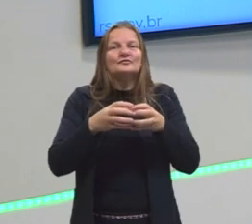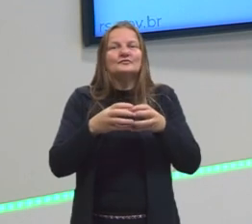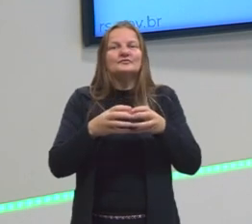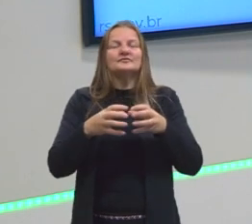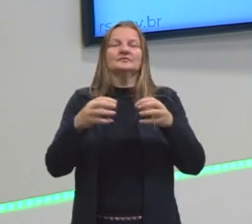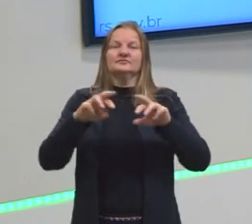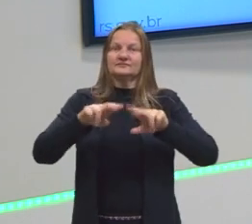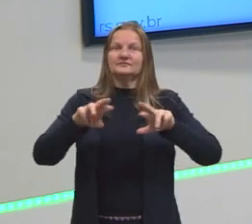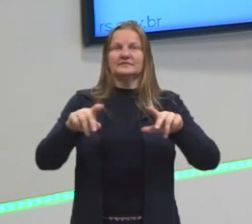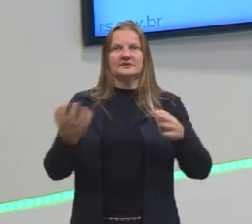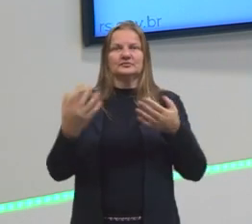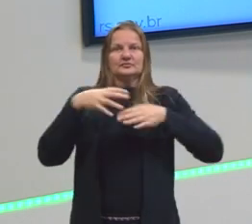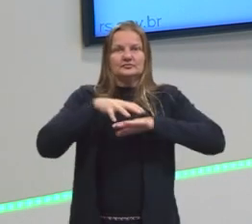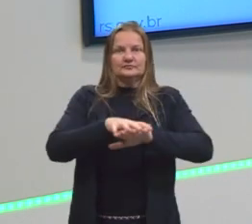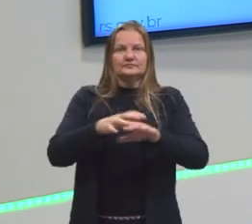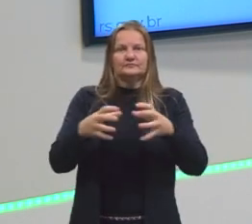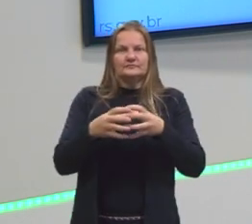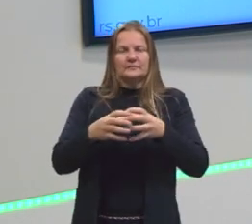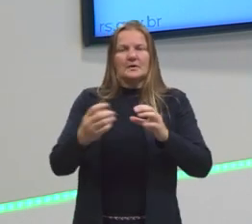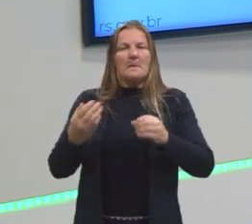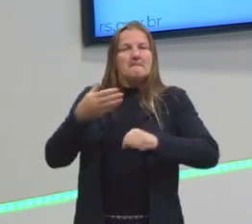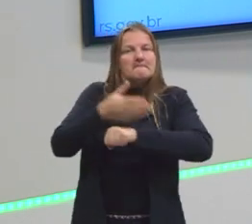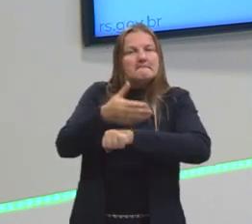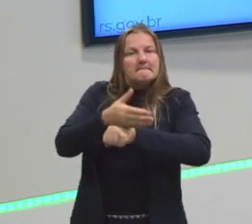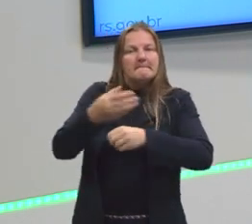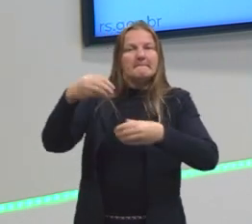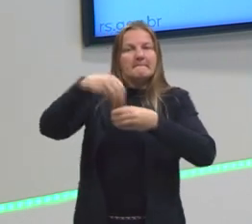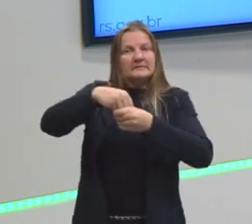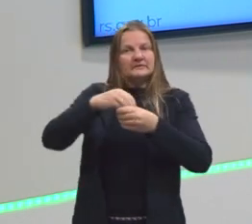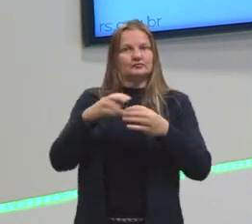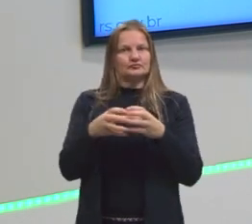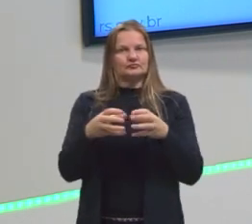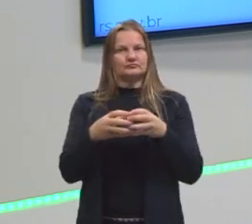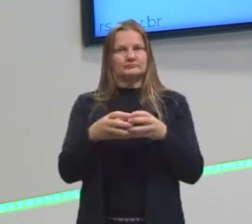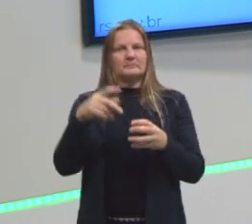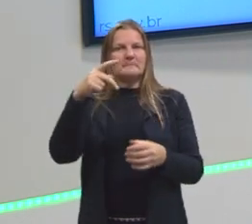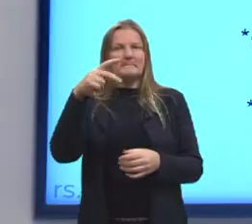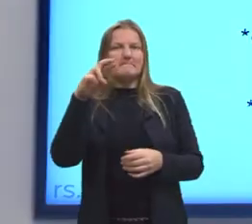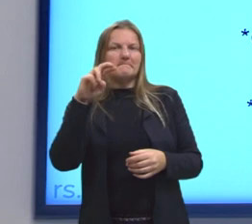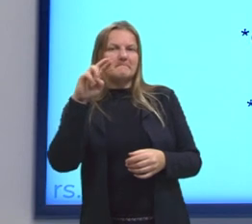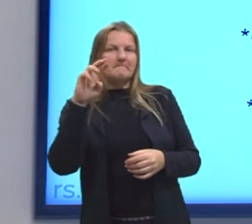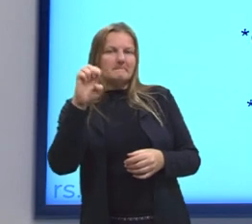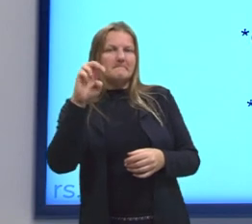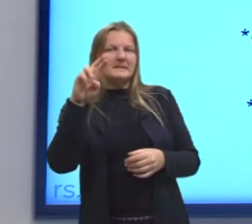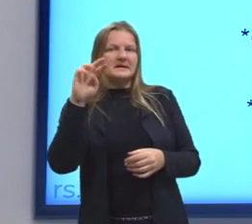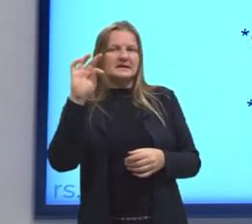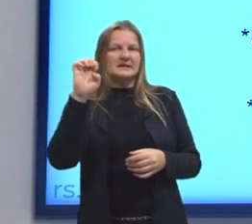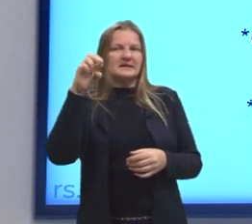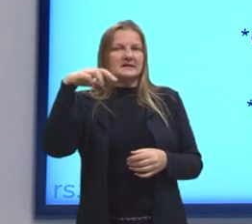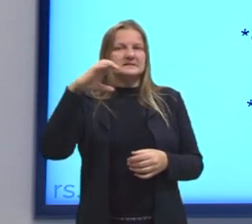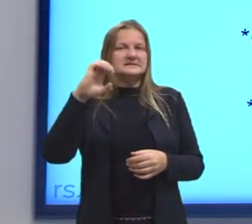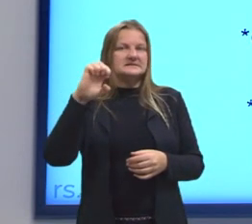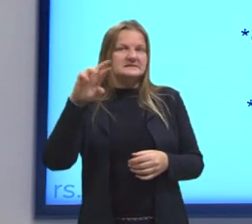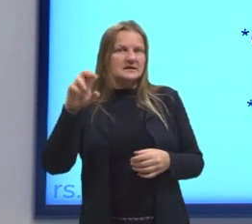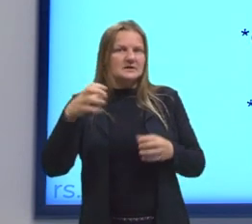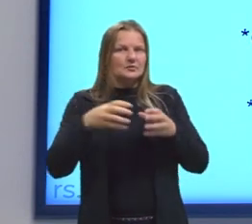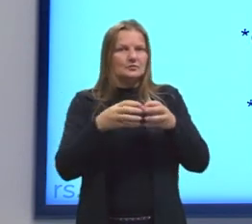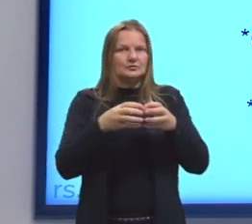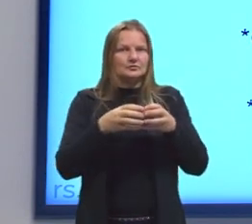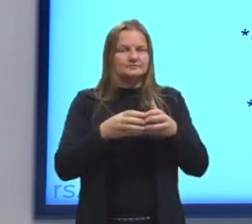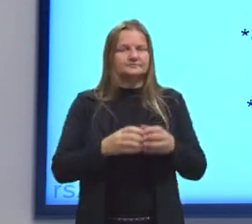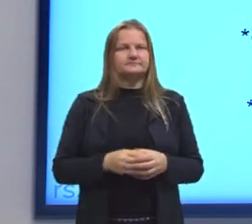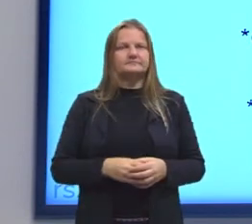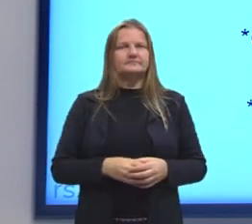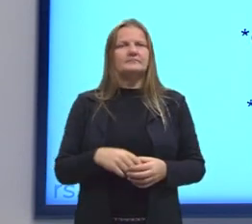inserção para nós sentirmos essa questão do pertencimento. Sempre que falar, é esse Michel